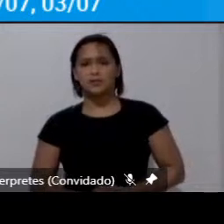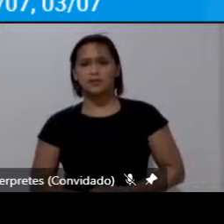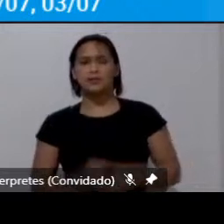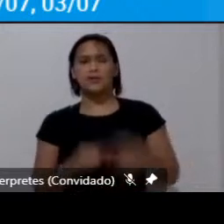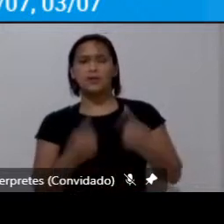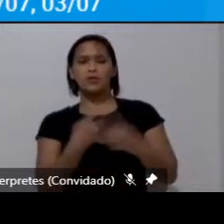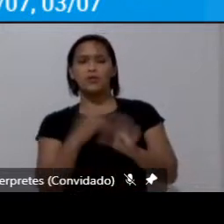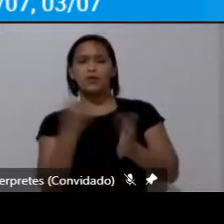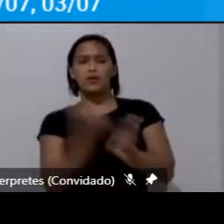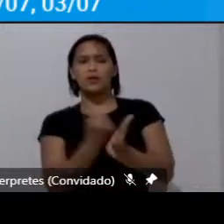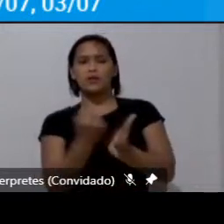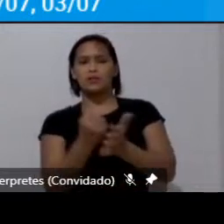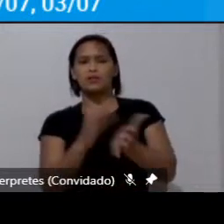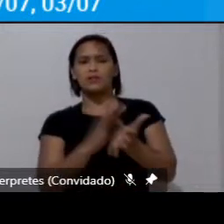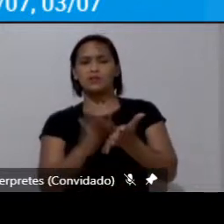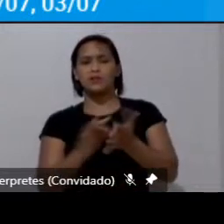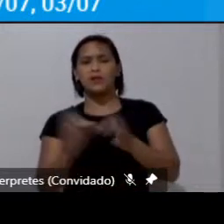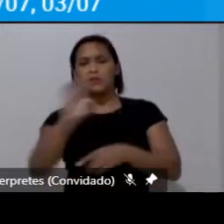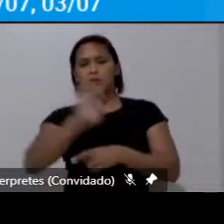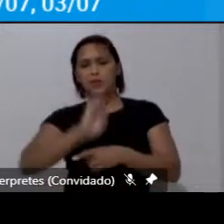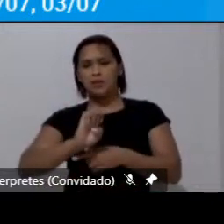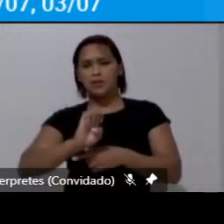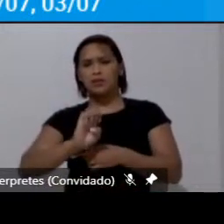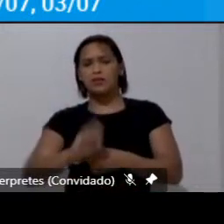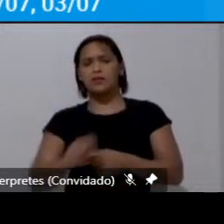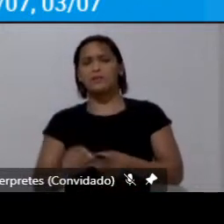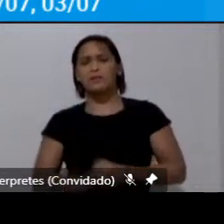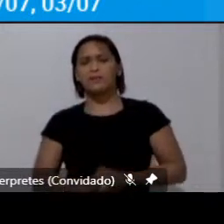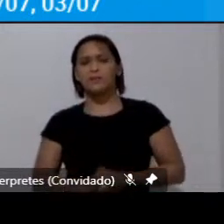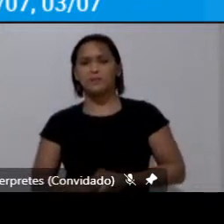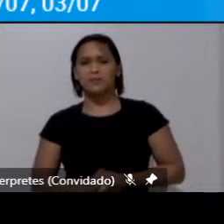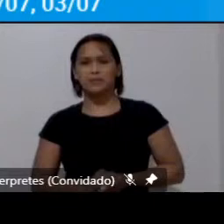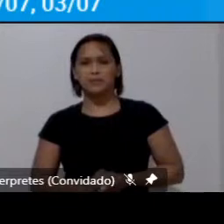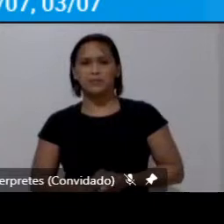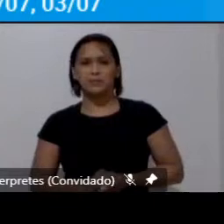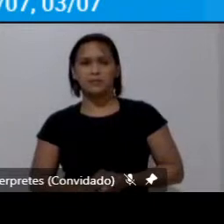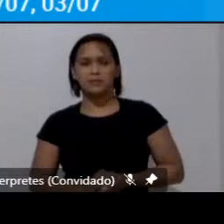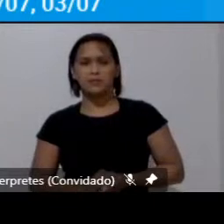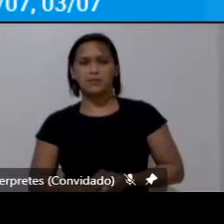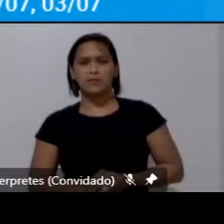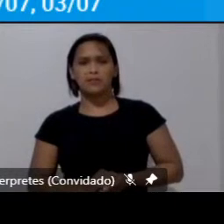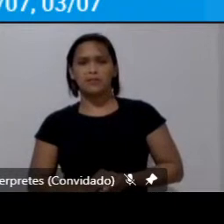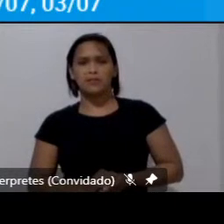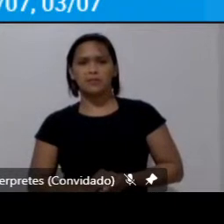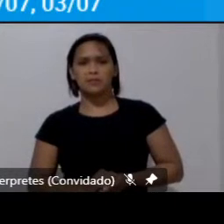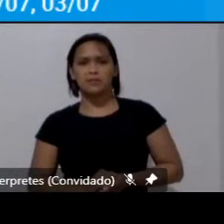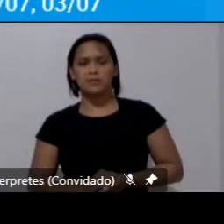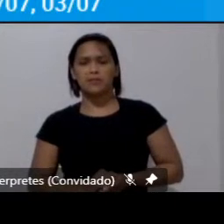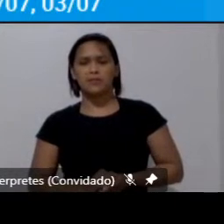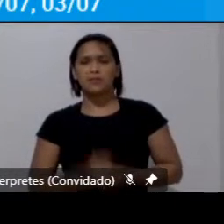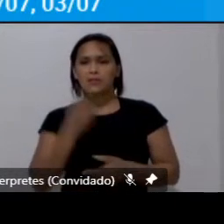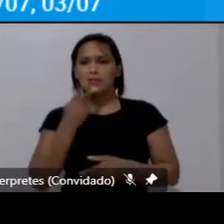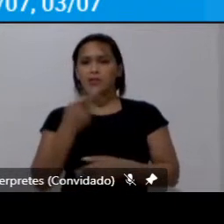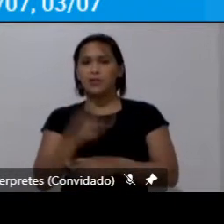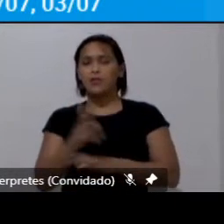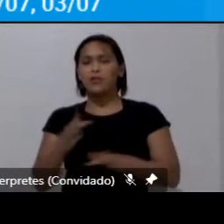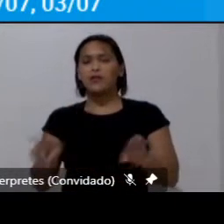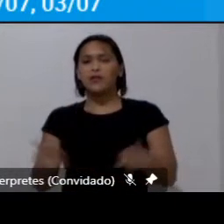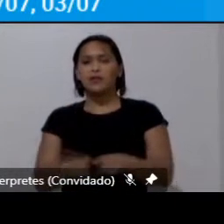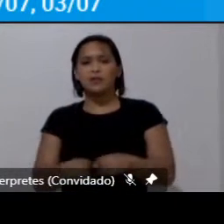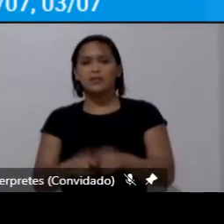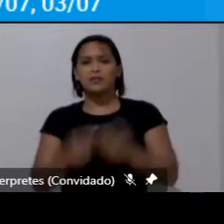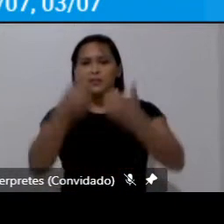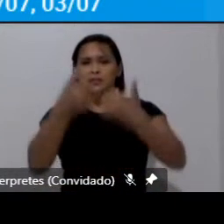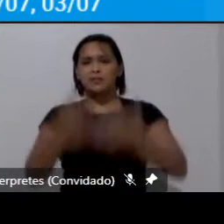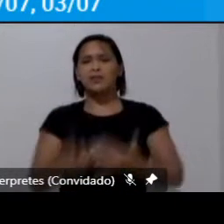contratual empresarial o próximo onde a prestação de serviço é